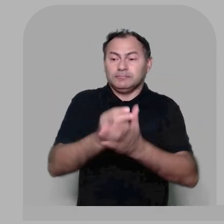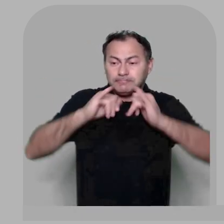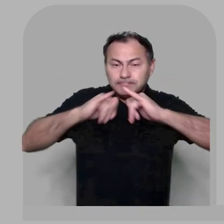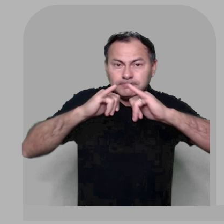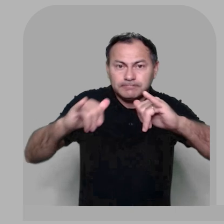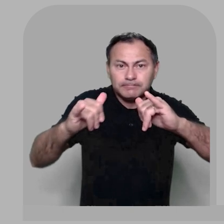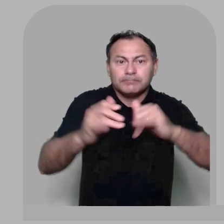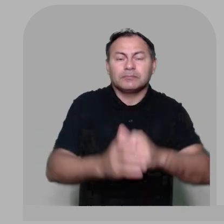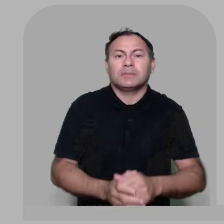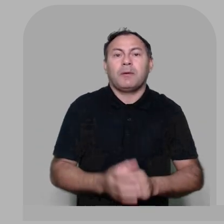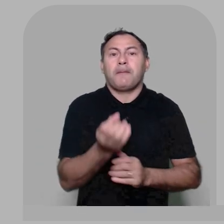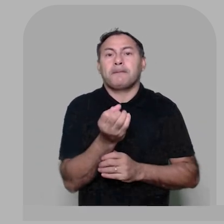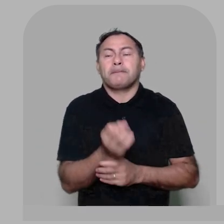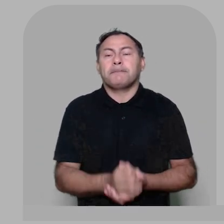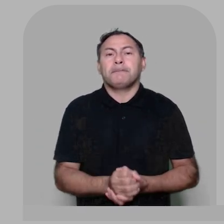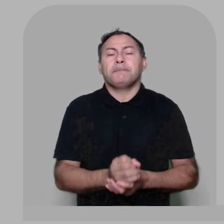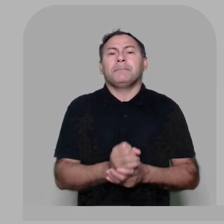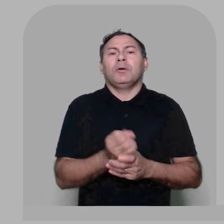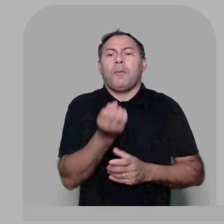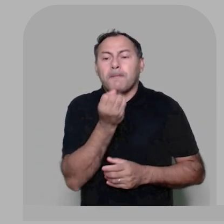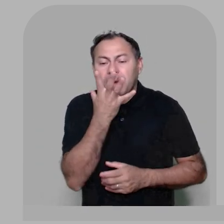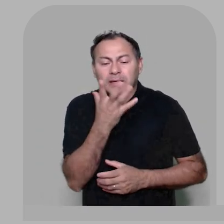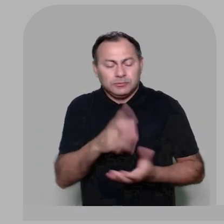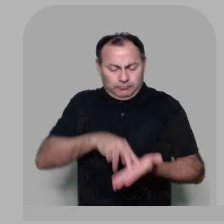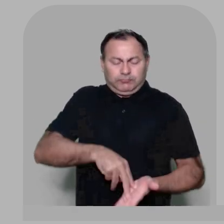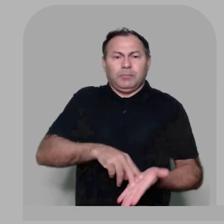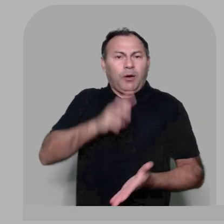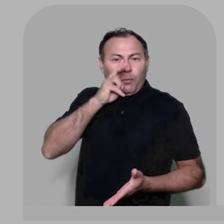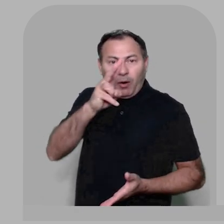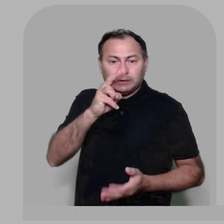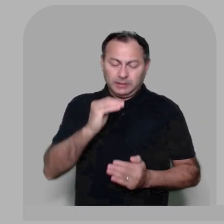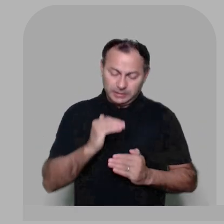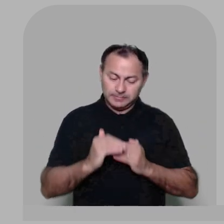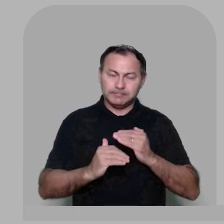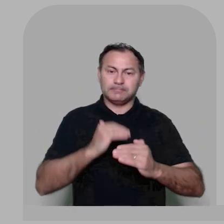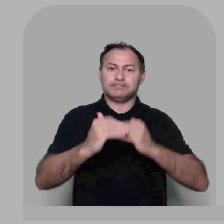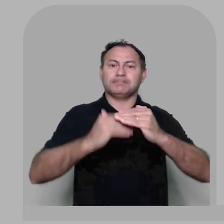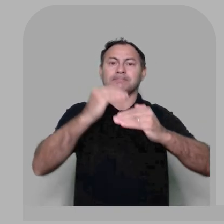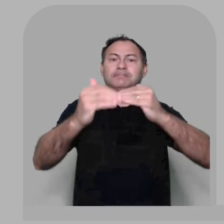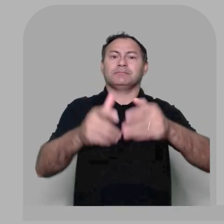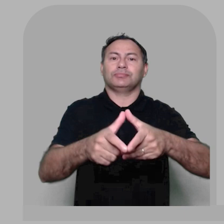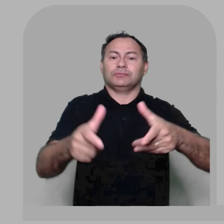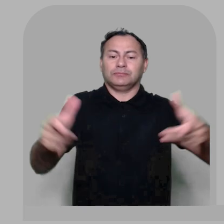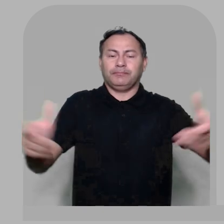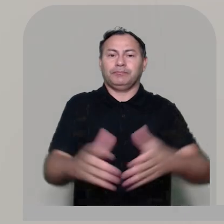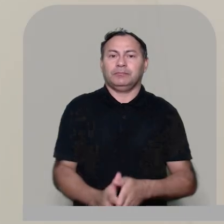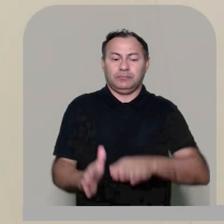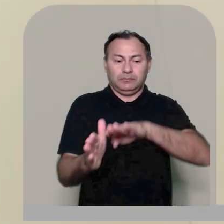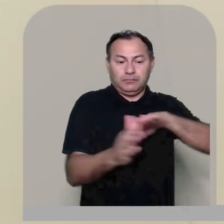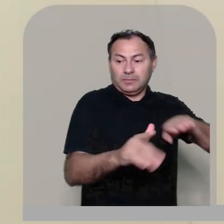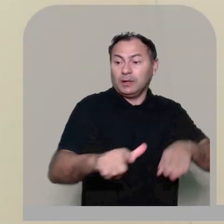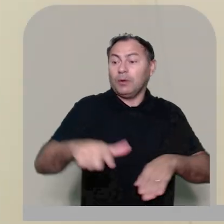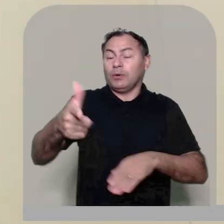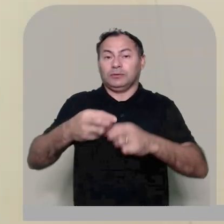comunicado o bem se enraíza e se desenvolve outro